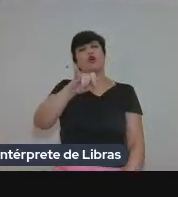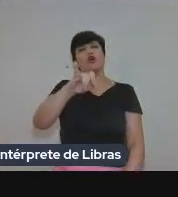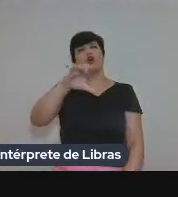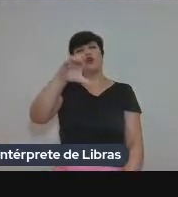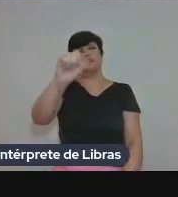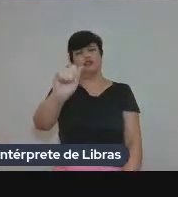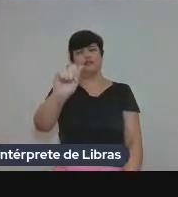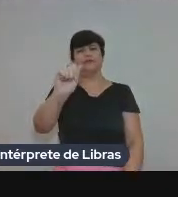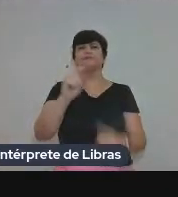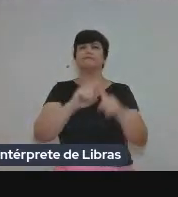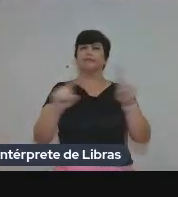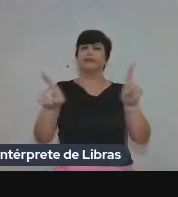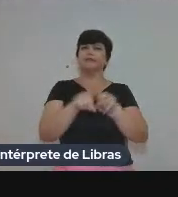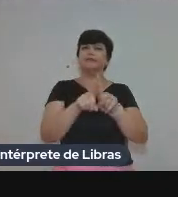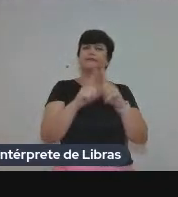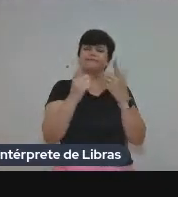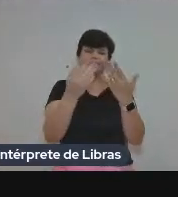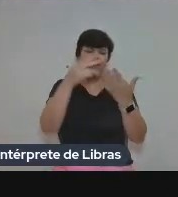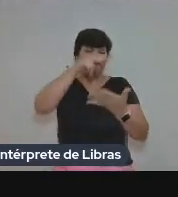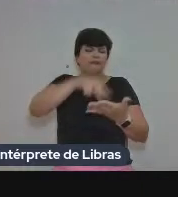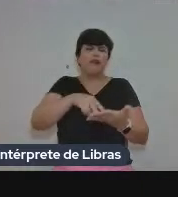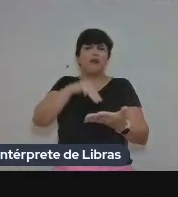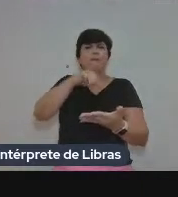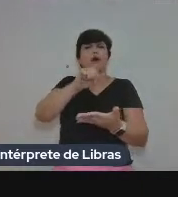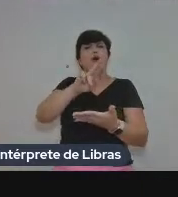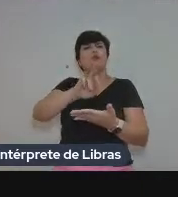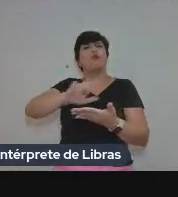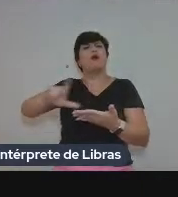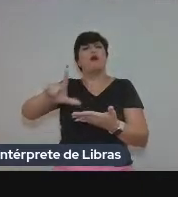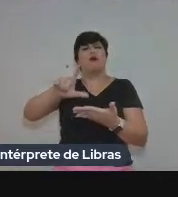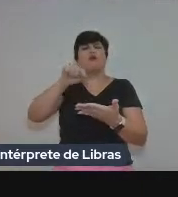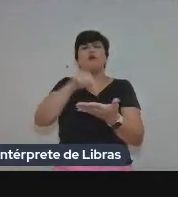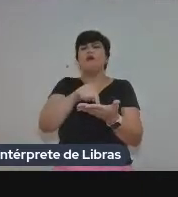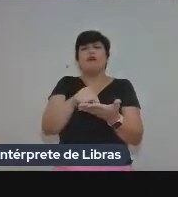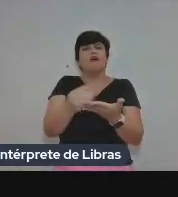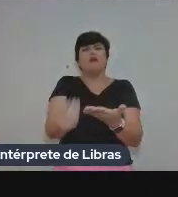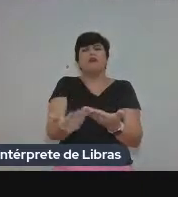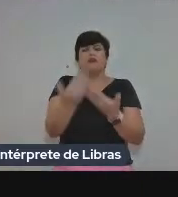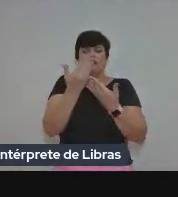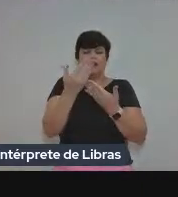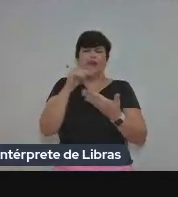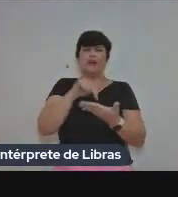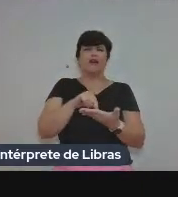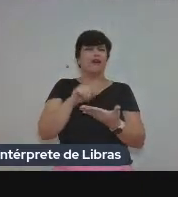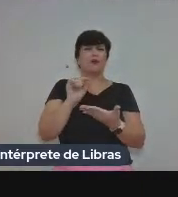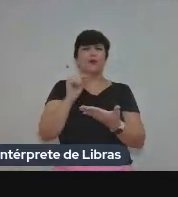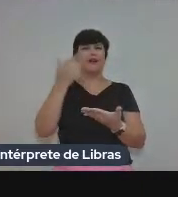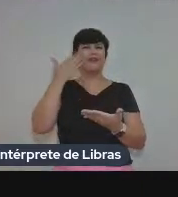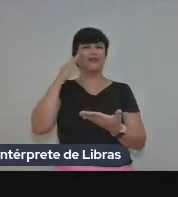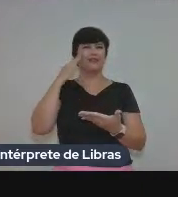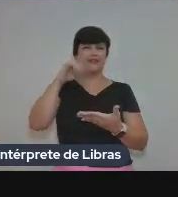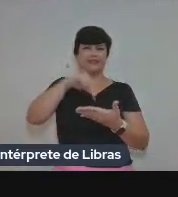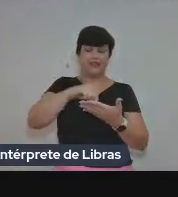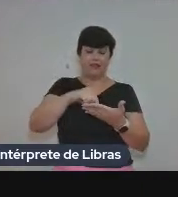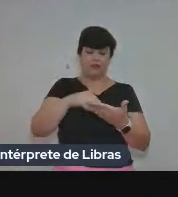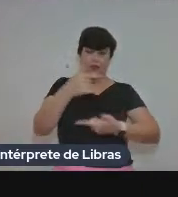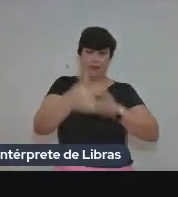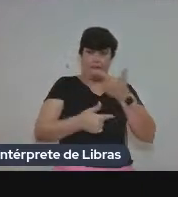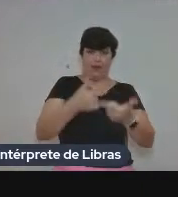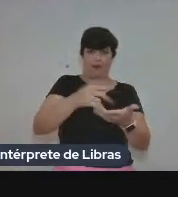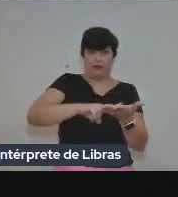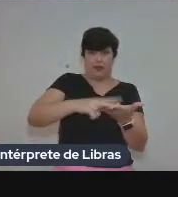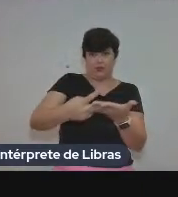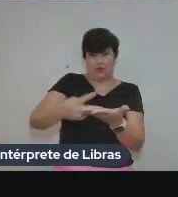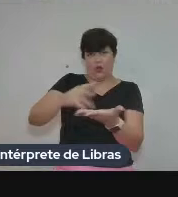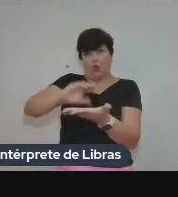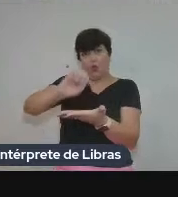Uma análise inicial desses manuais devolveram que eles entendem a tarefa de tradução, a tarefa de